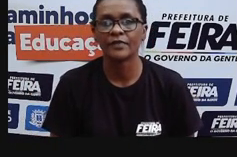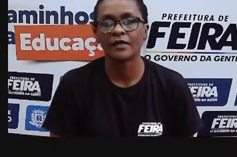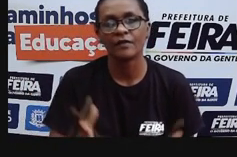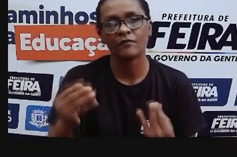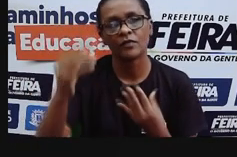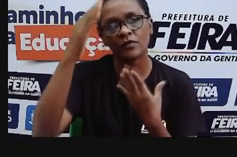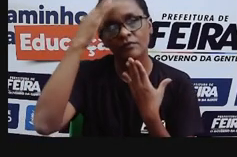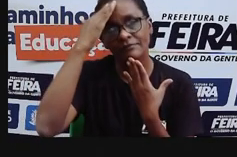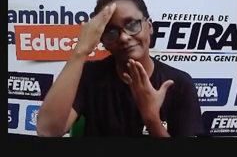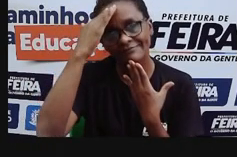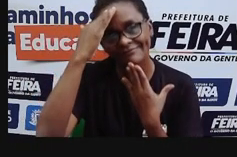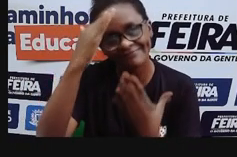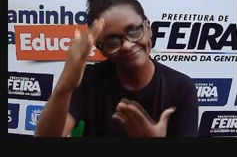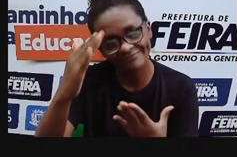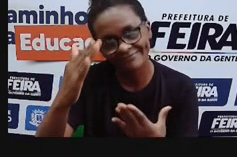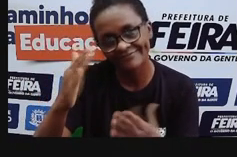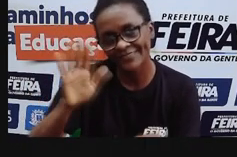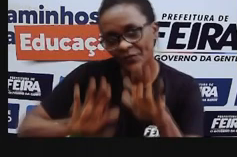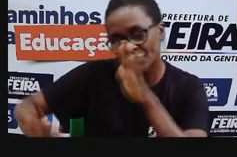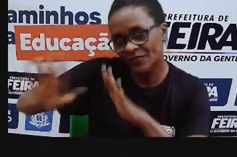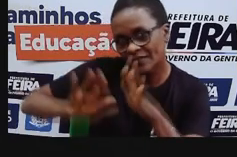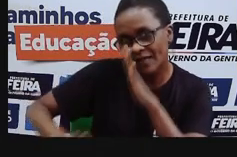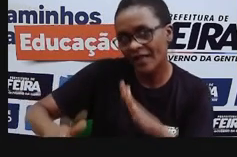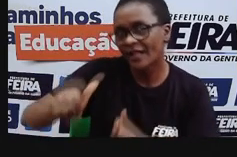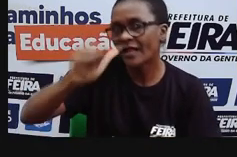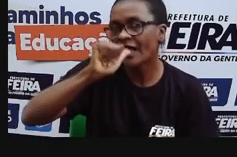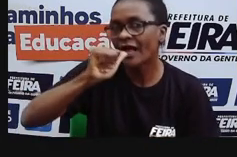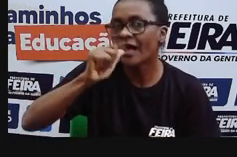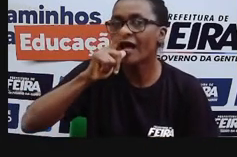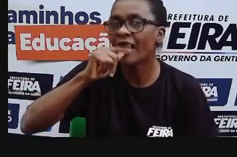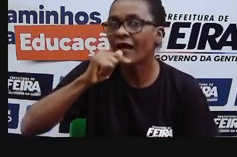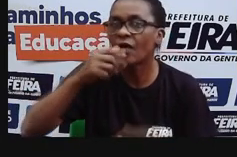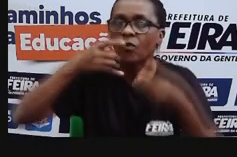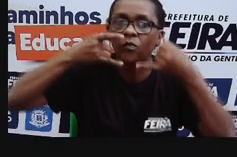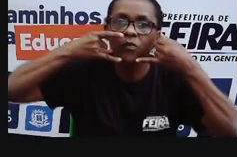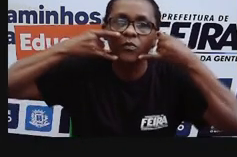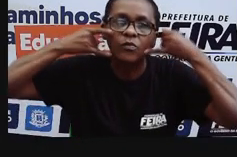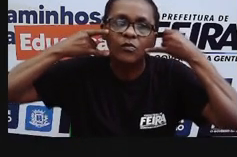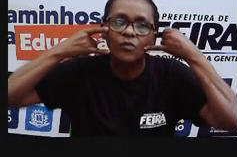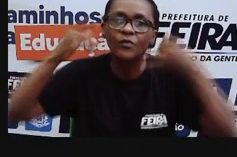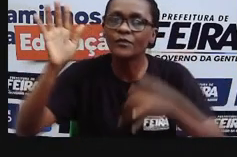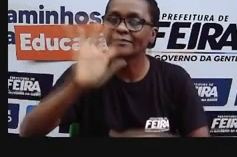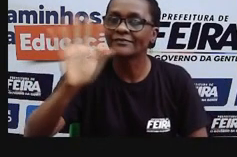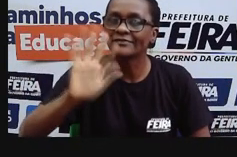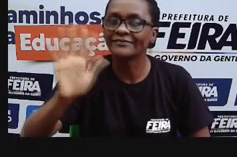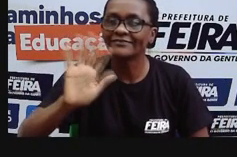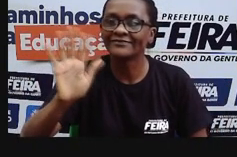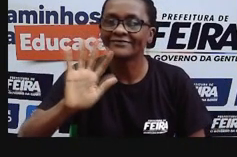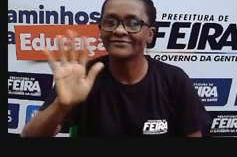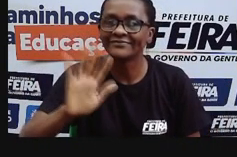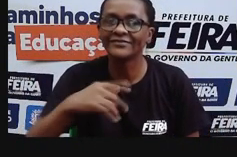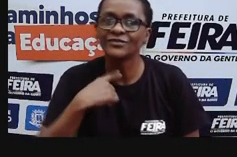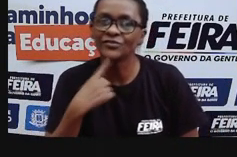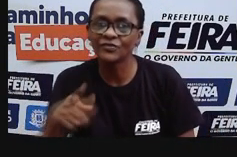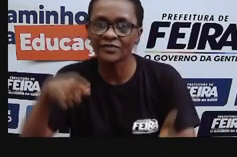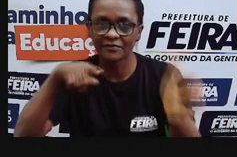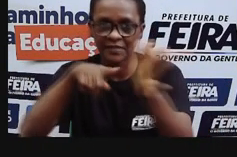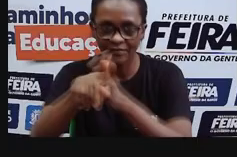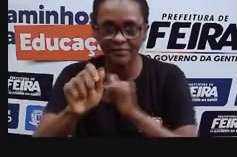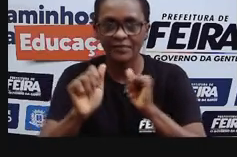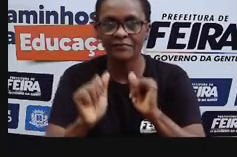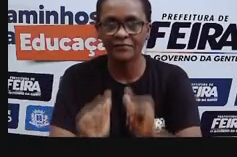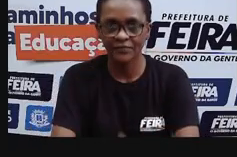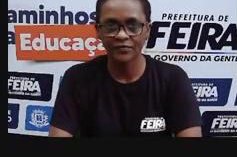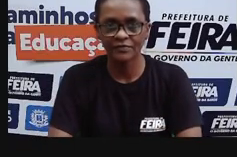obrigada. Se cuide, beba água e use máscara. Tchauzinho. Qualquer dúvida, entre em contato comigo